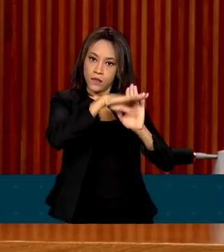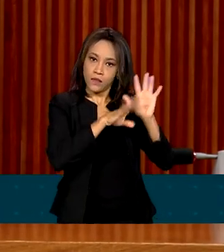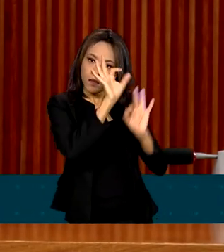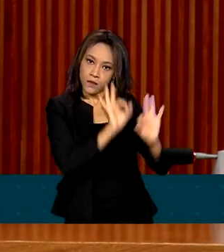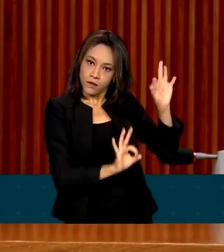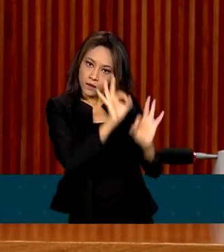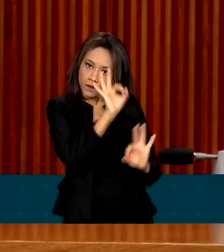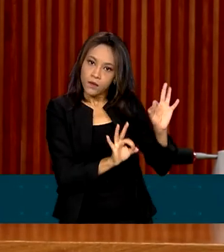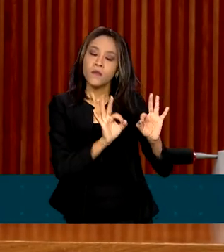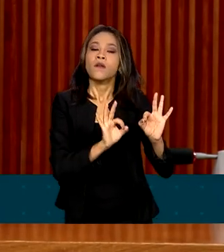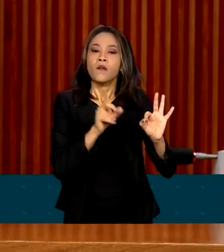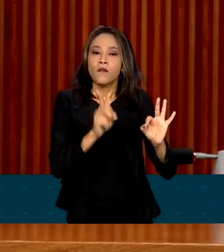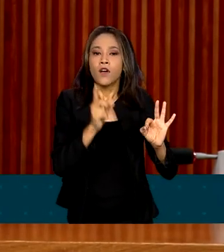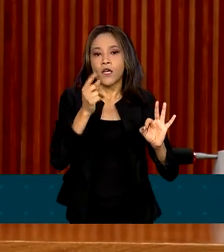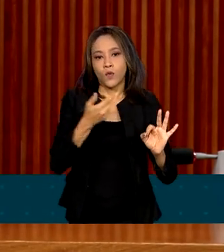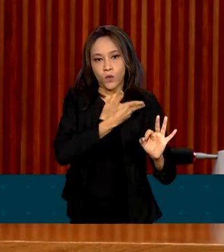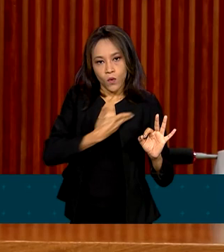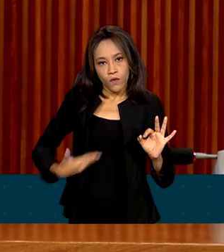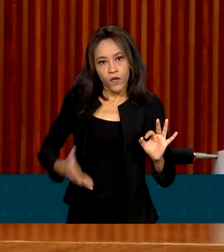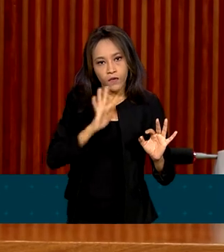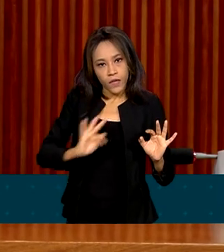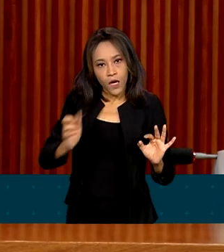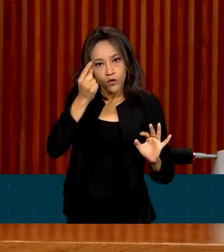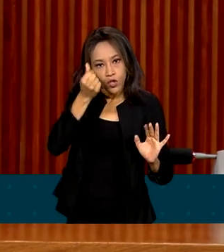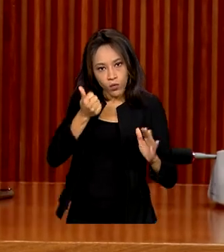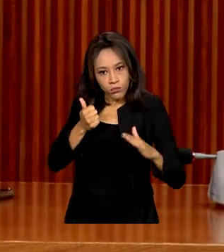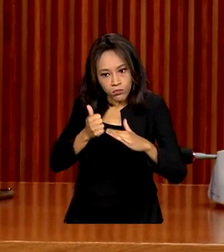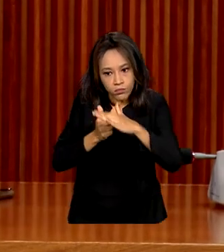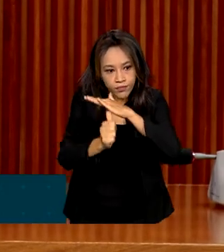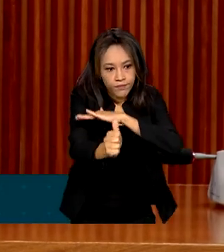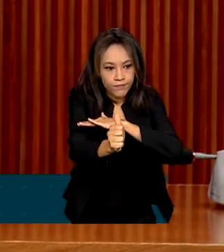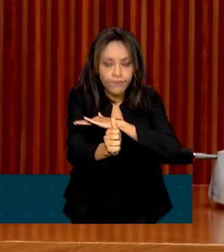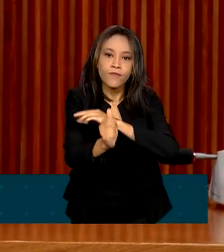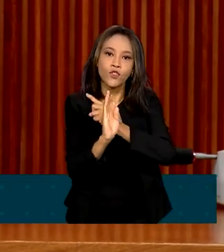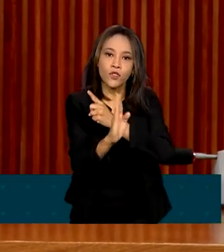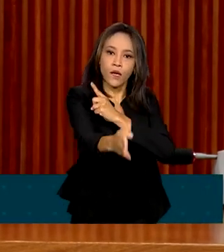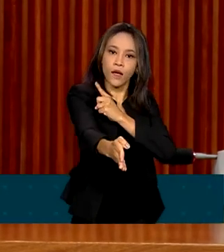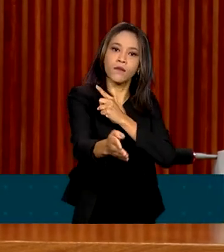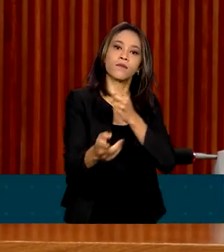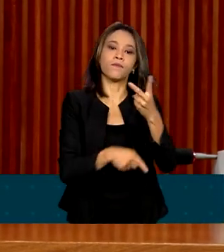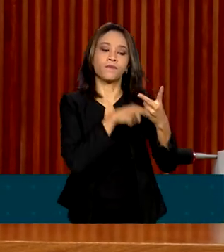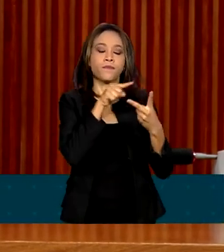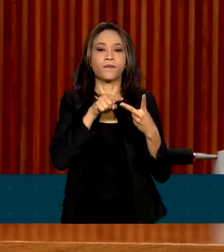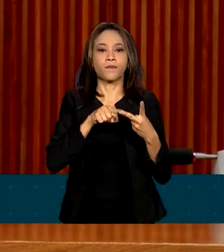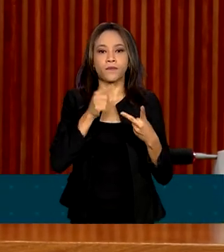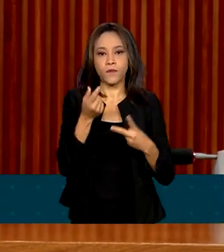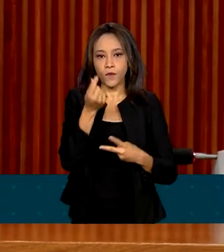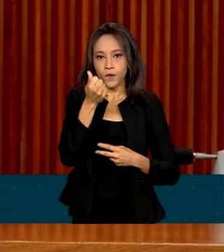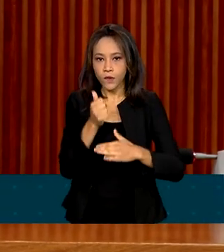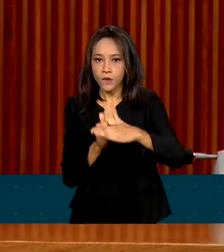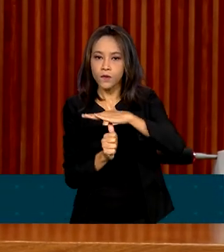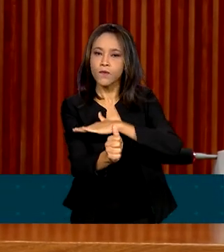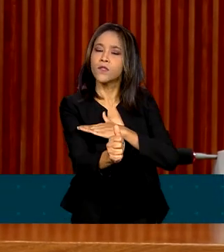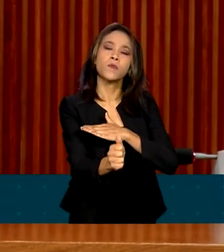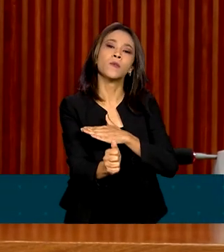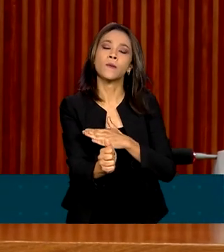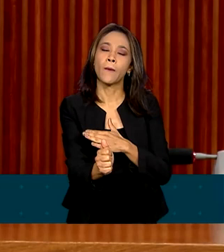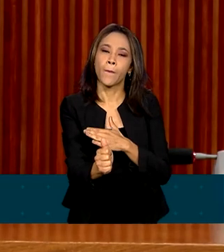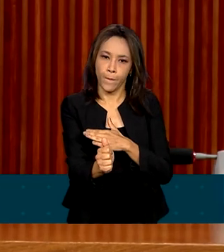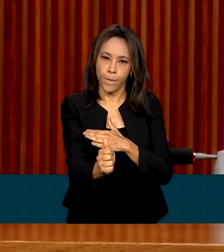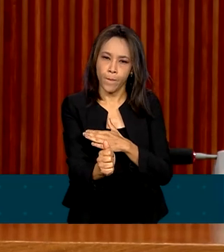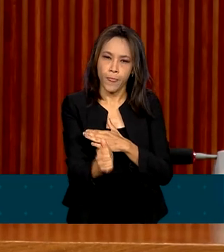investimentos diretos federais de orçamento público da União, os investimentos através de